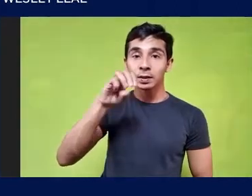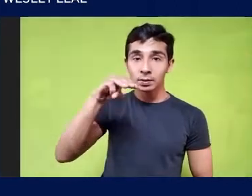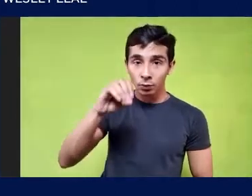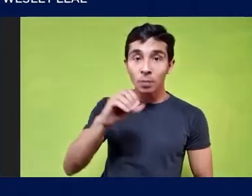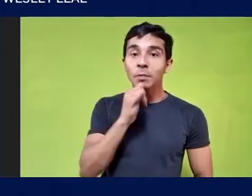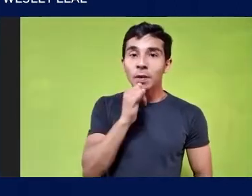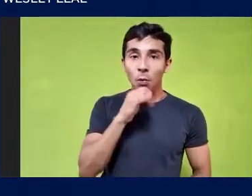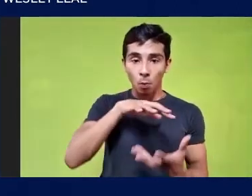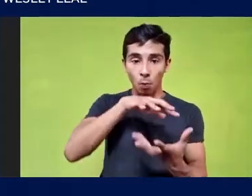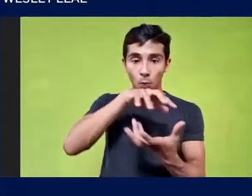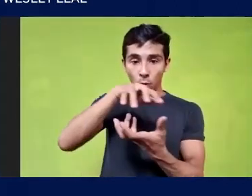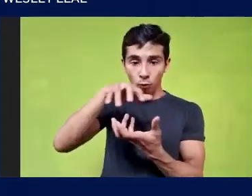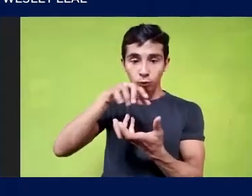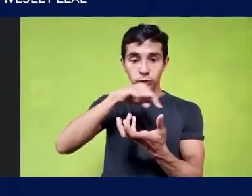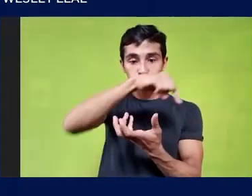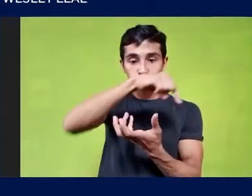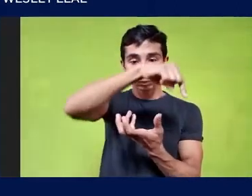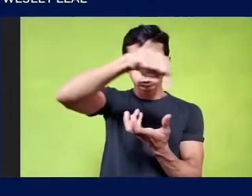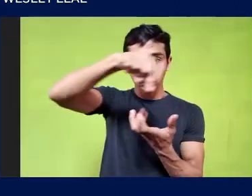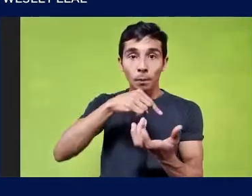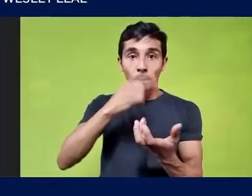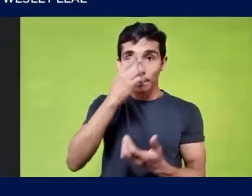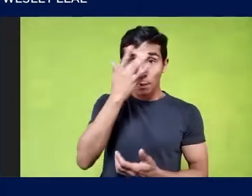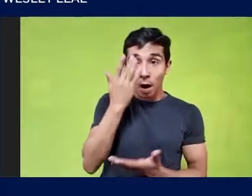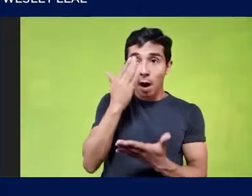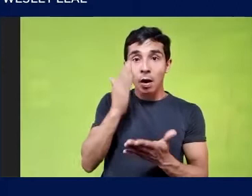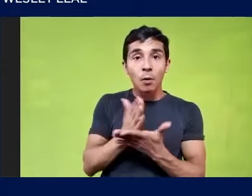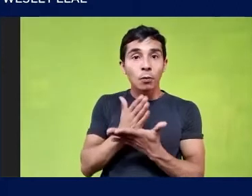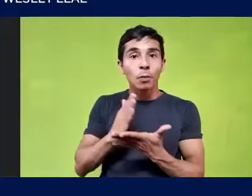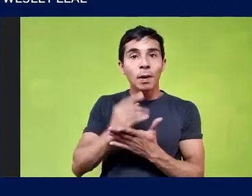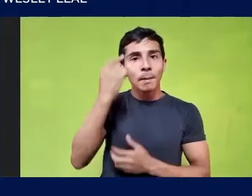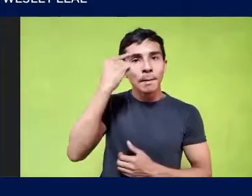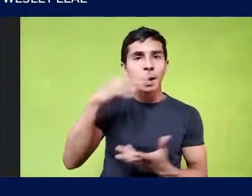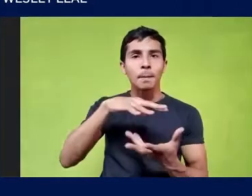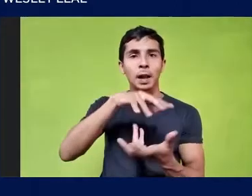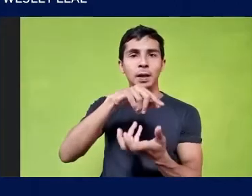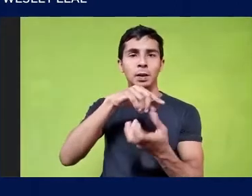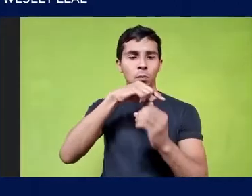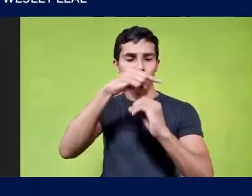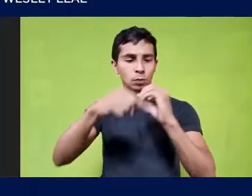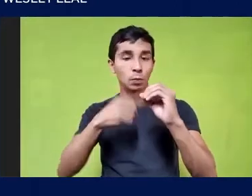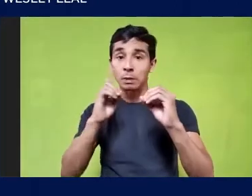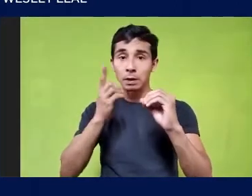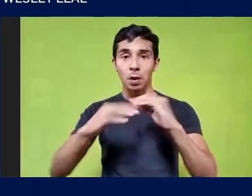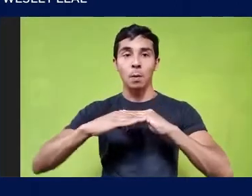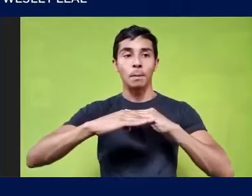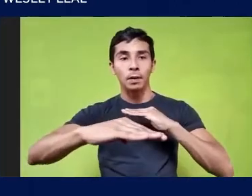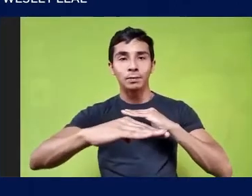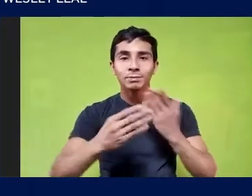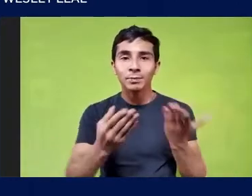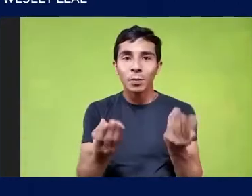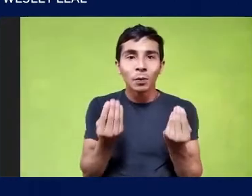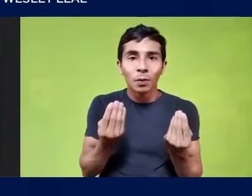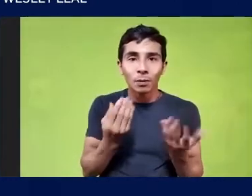Você vai ver que existem razões razoáveis Você vai ver que você pode até Desconfiado as suas certezas Porque num argumento A